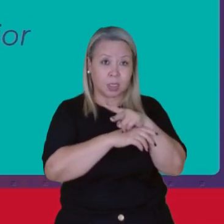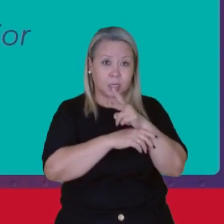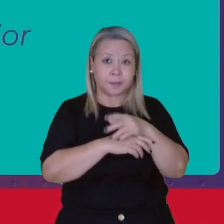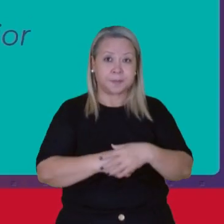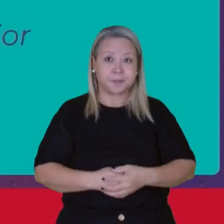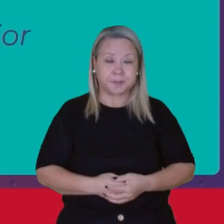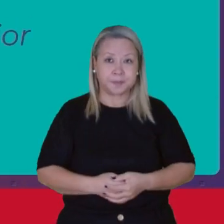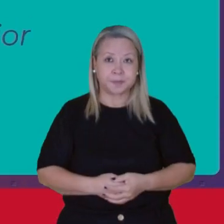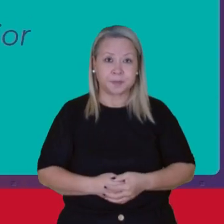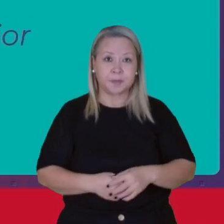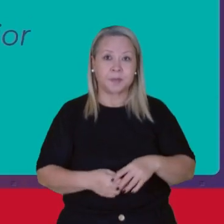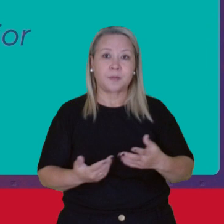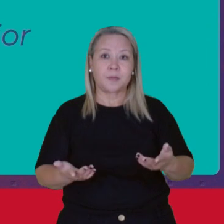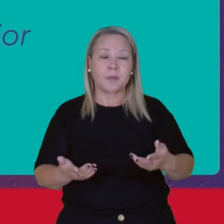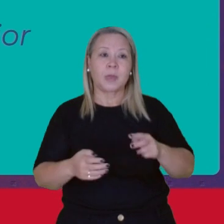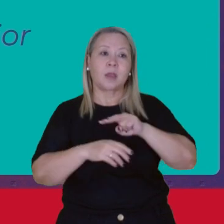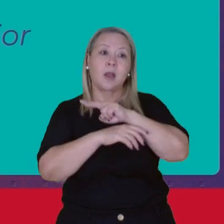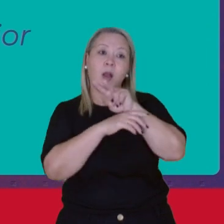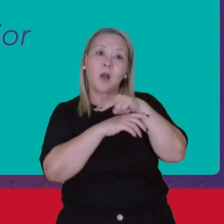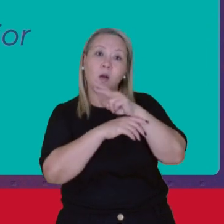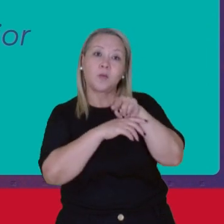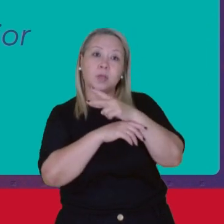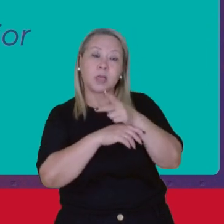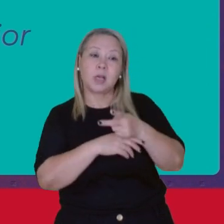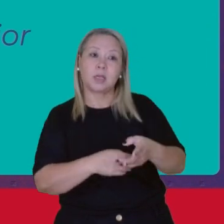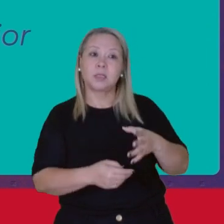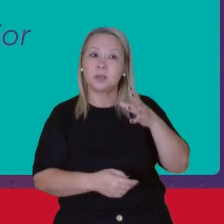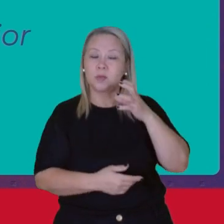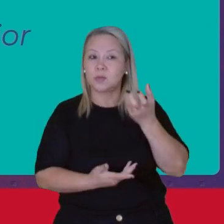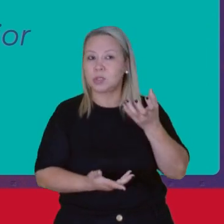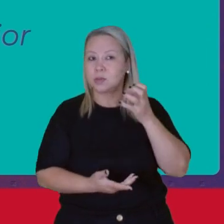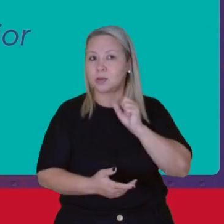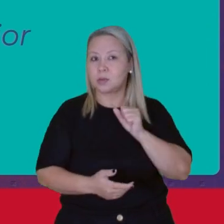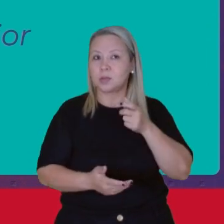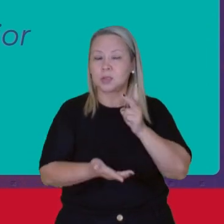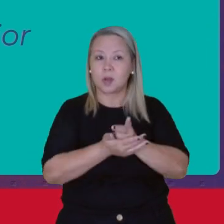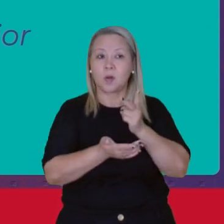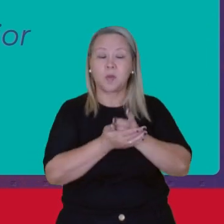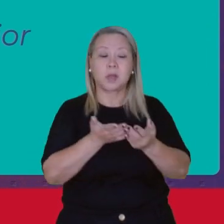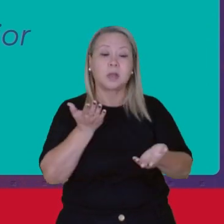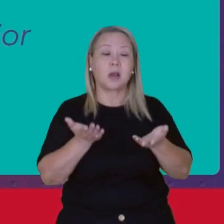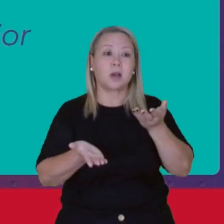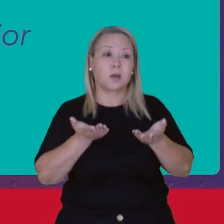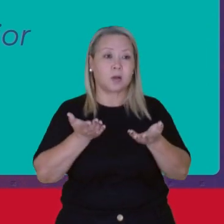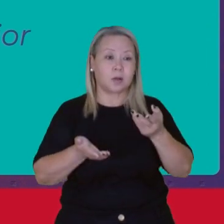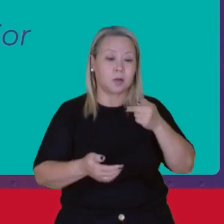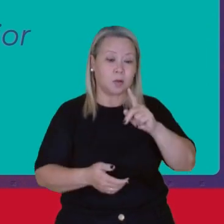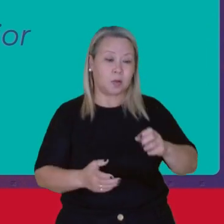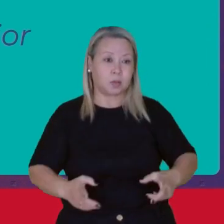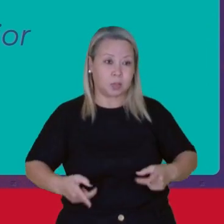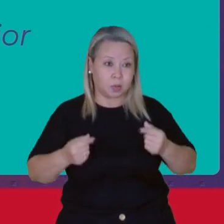A austeridade Fiscal É uma medida Adotada pelo Estado Para manter Um certo equilíbrio Entre seus gastos E sua arrecadação